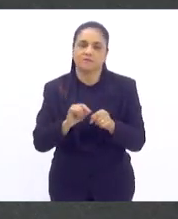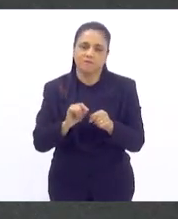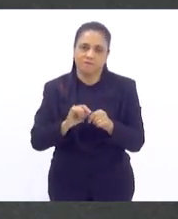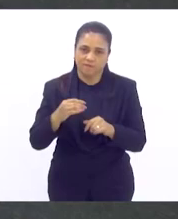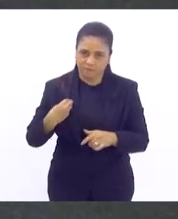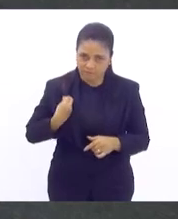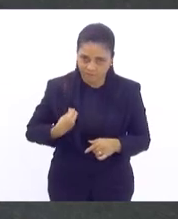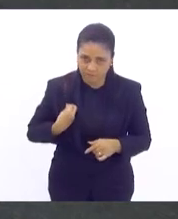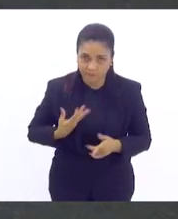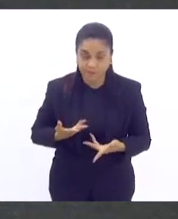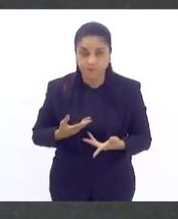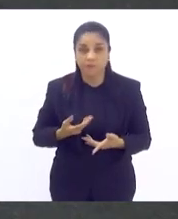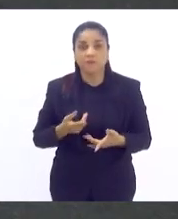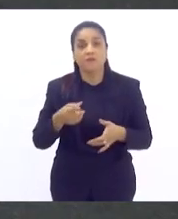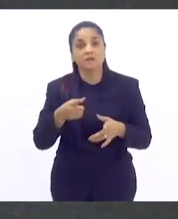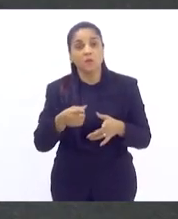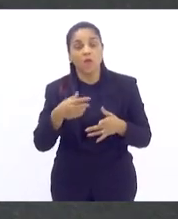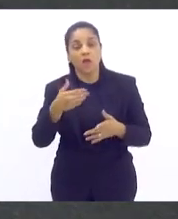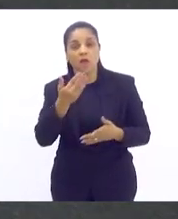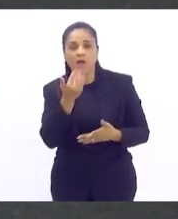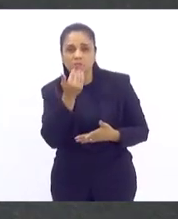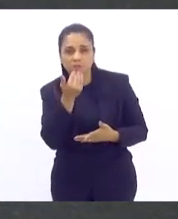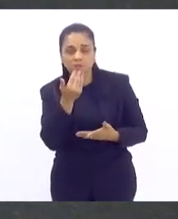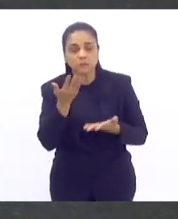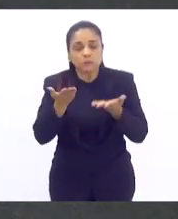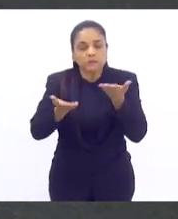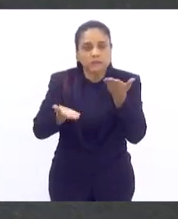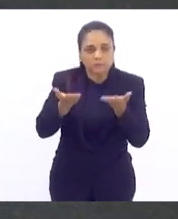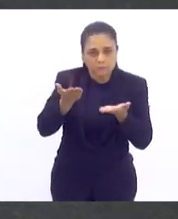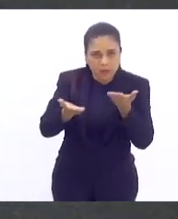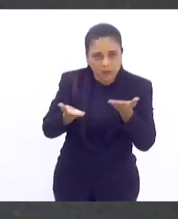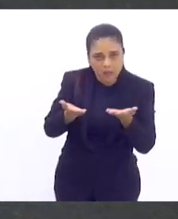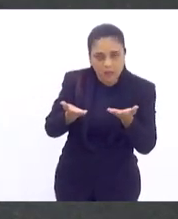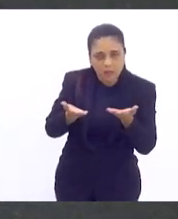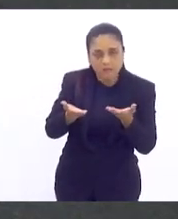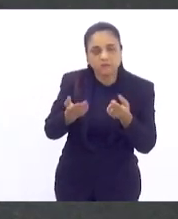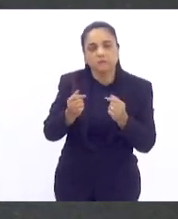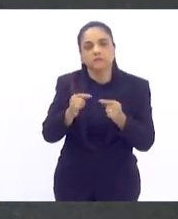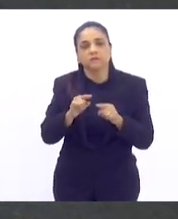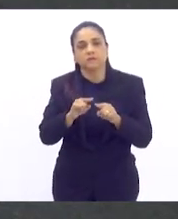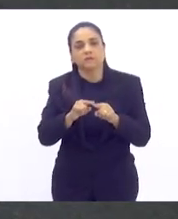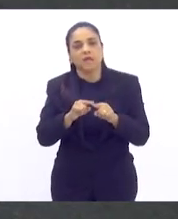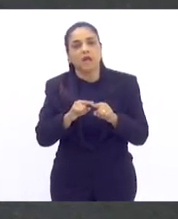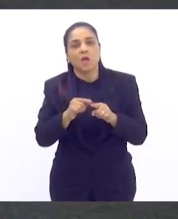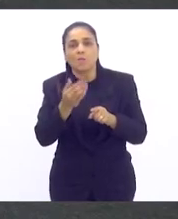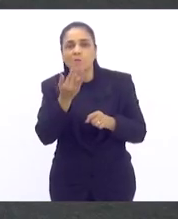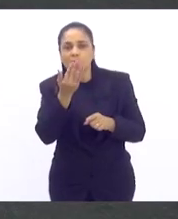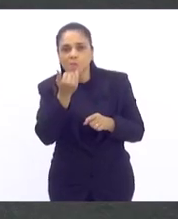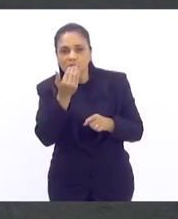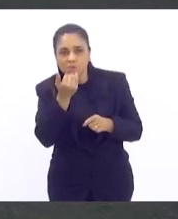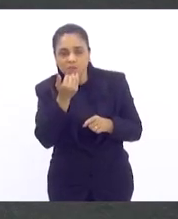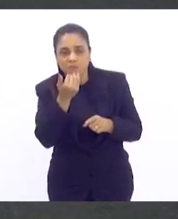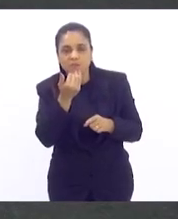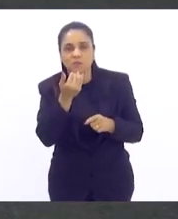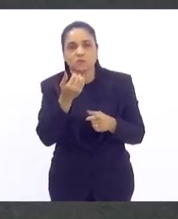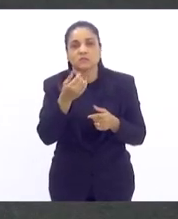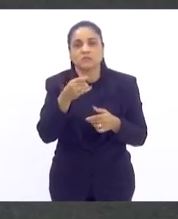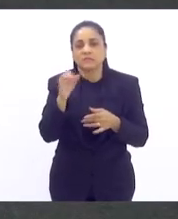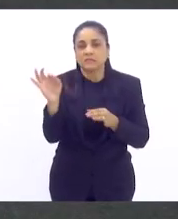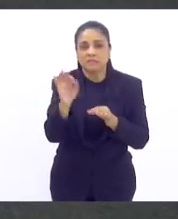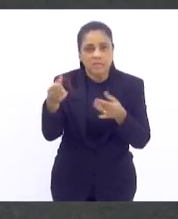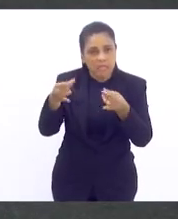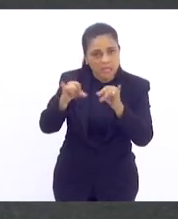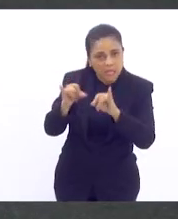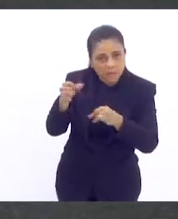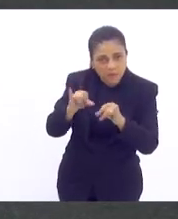entra toda a questão de ser uma alimentação equilibrada, de ser uma alimentação sem agrotóxico, de comprar esses